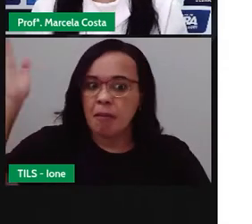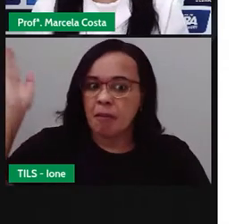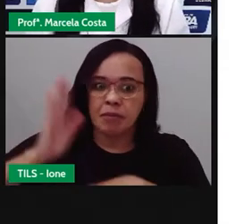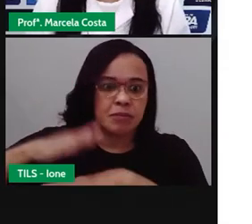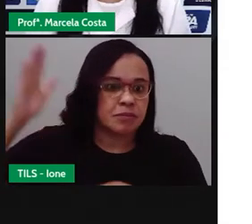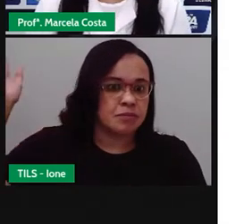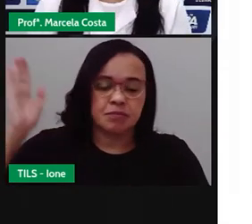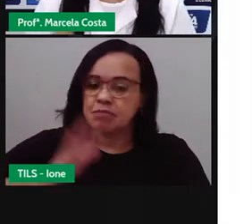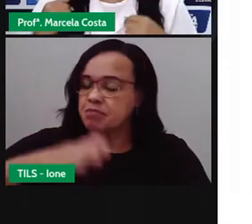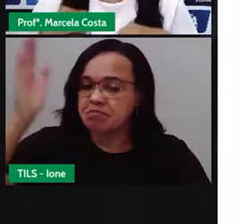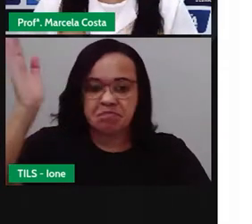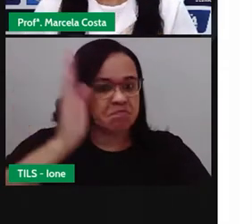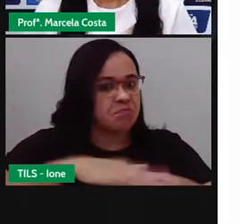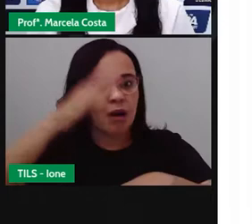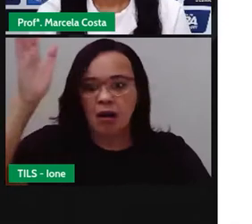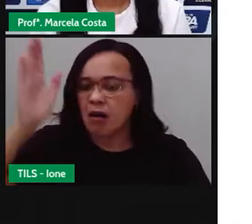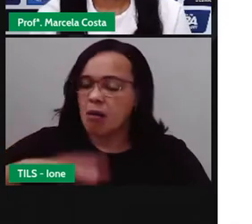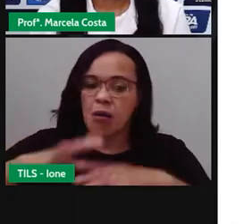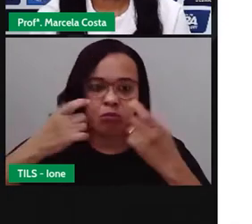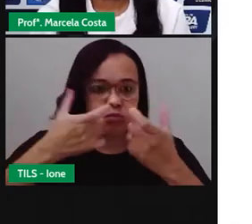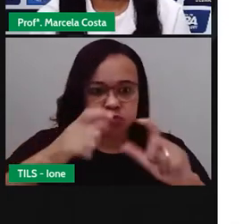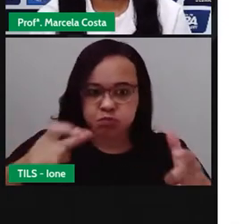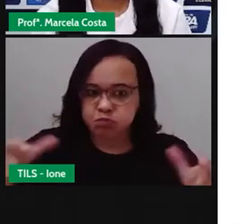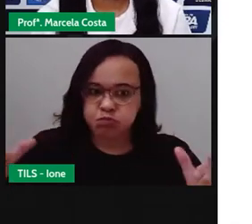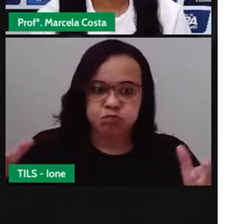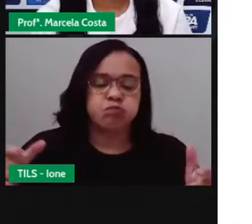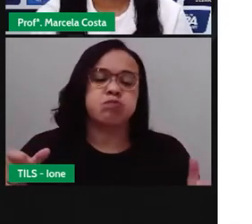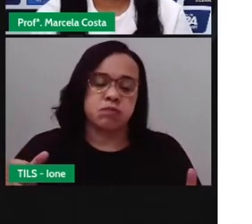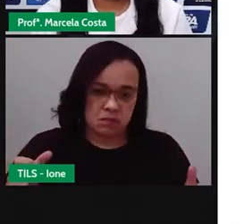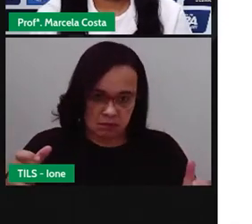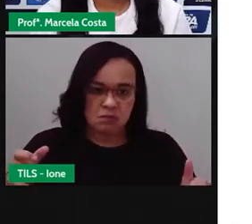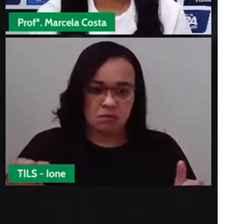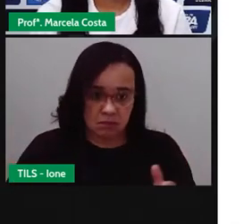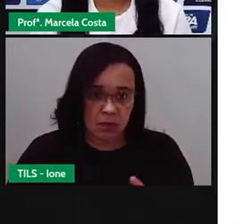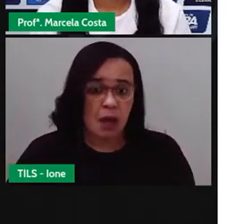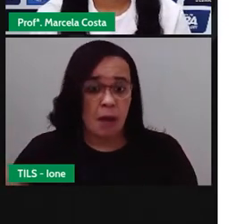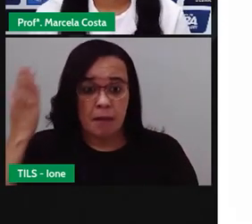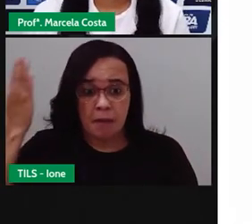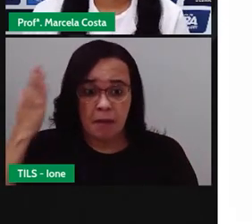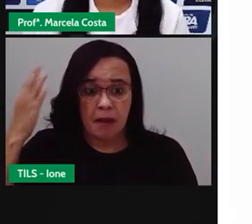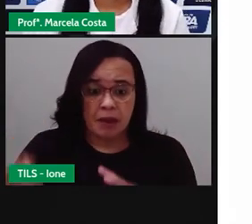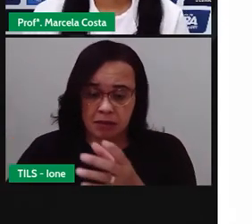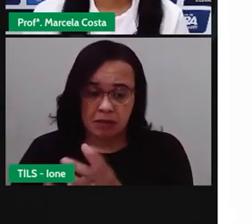até duas vezes maior do que quando ele foi criado.